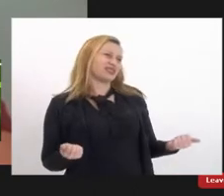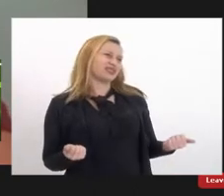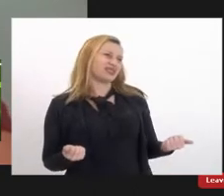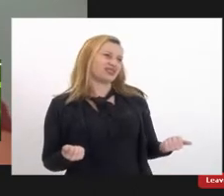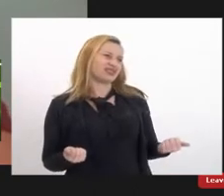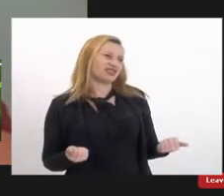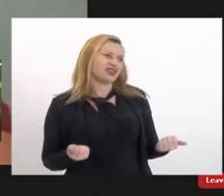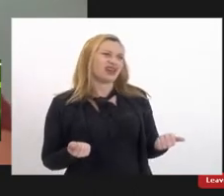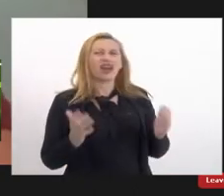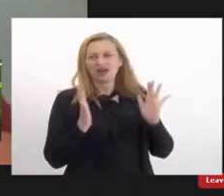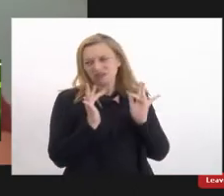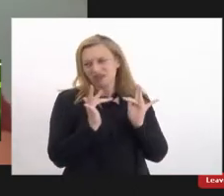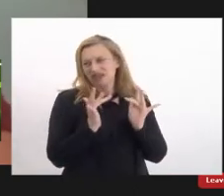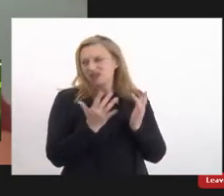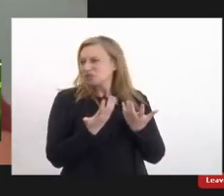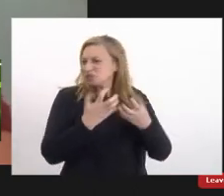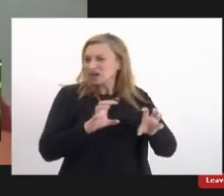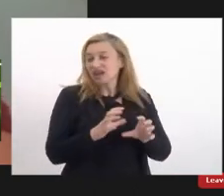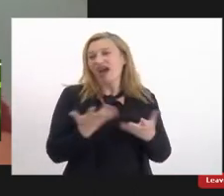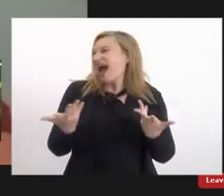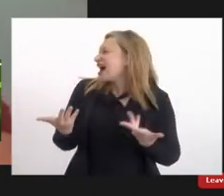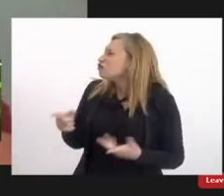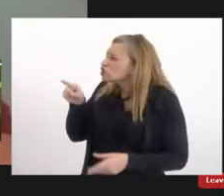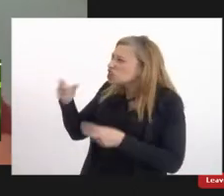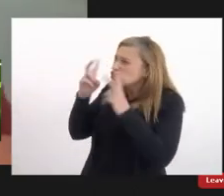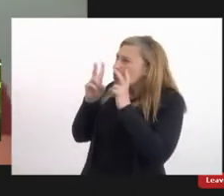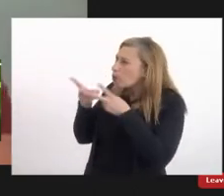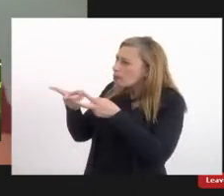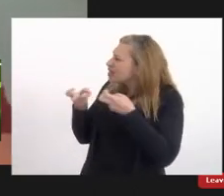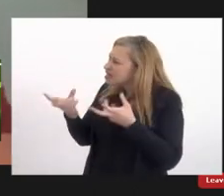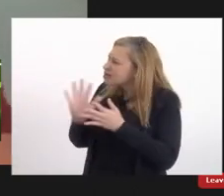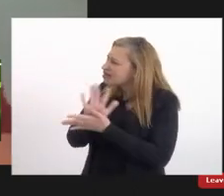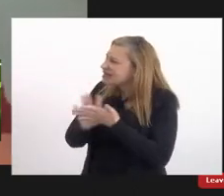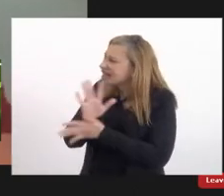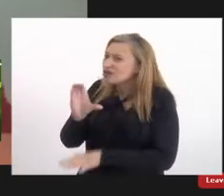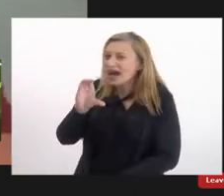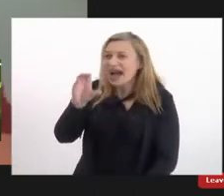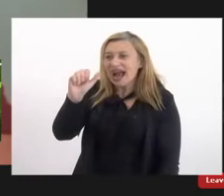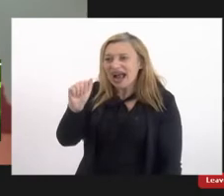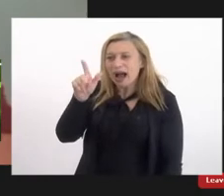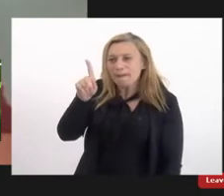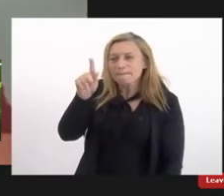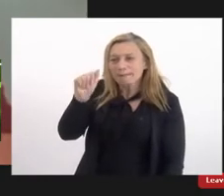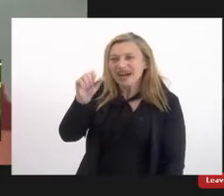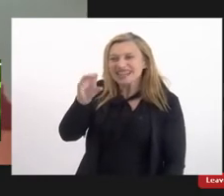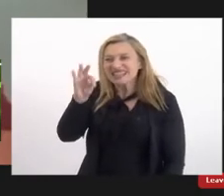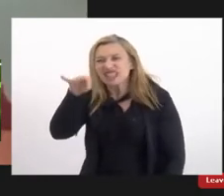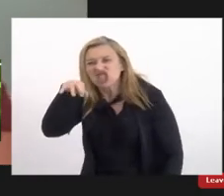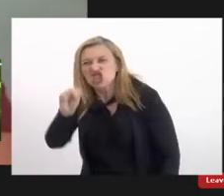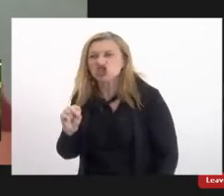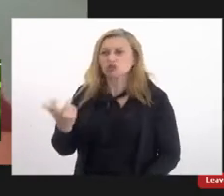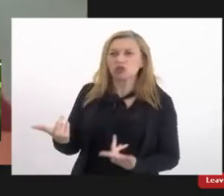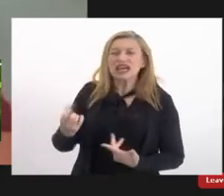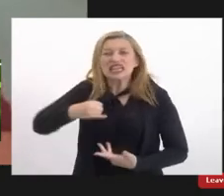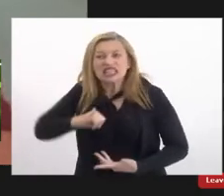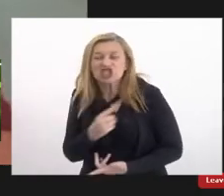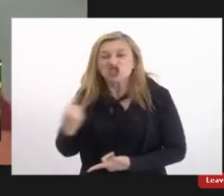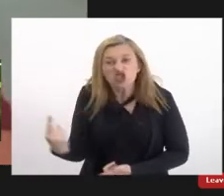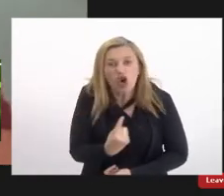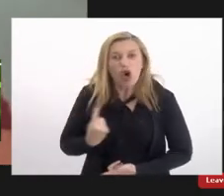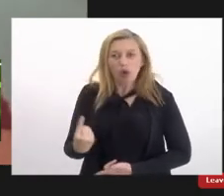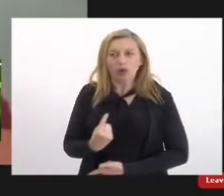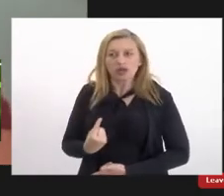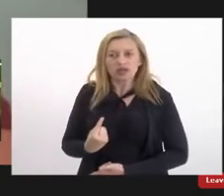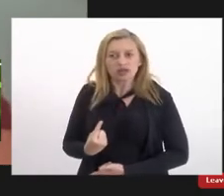seria cômico eu disse não vocês não perceberam olha o capacitismo comendo solto porque se nós somos